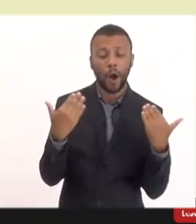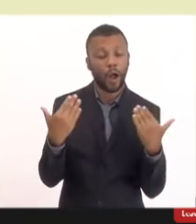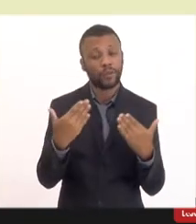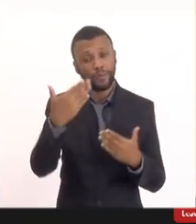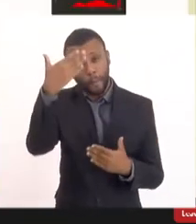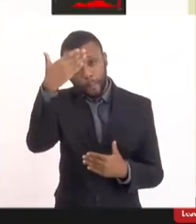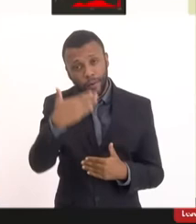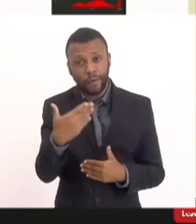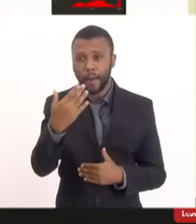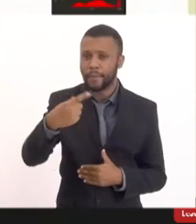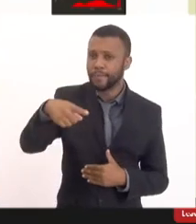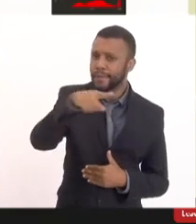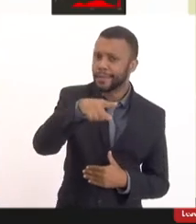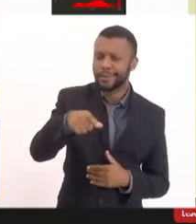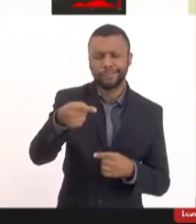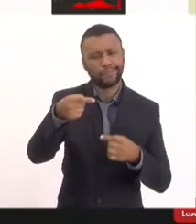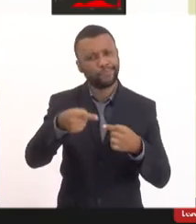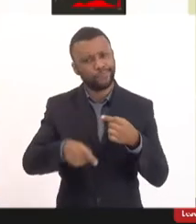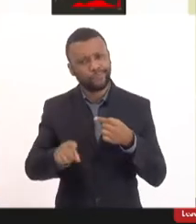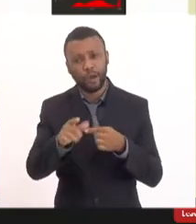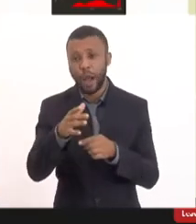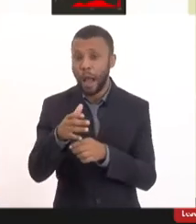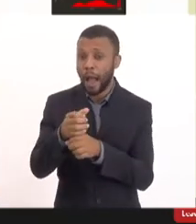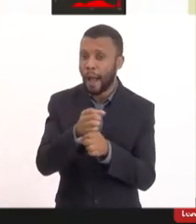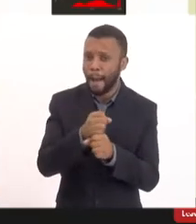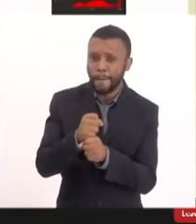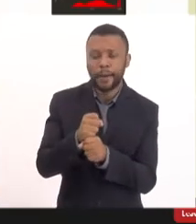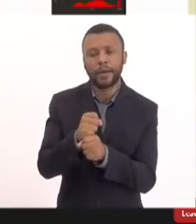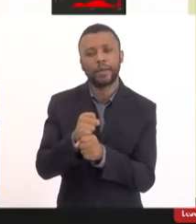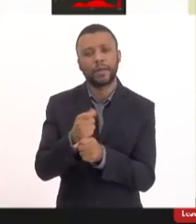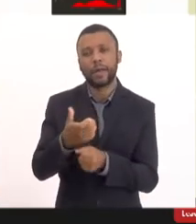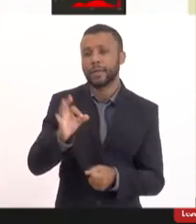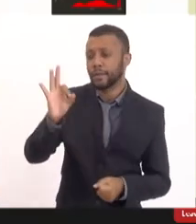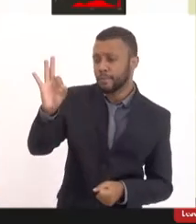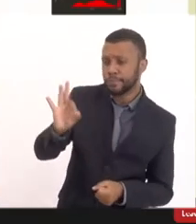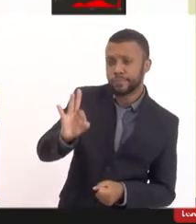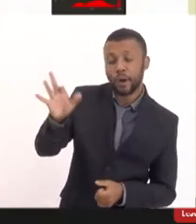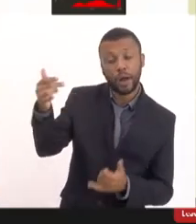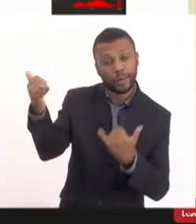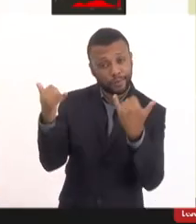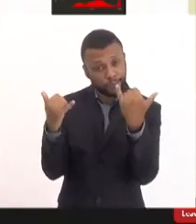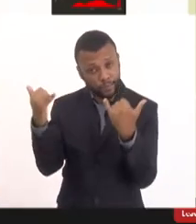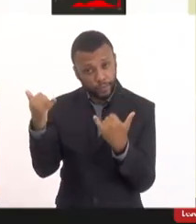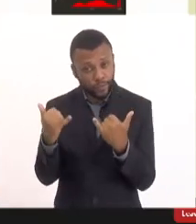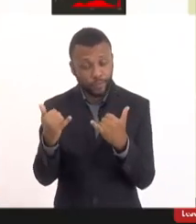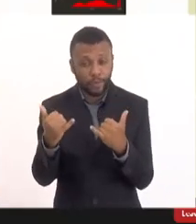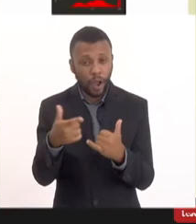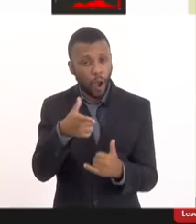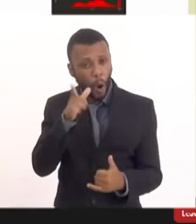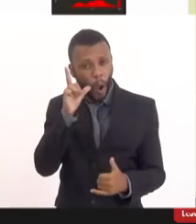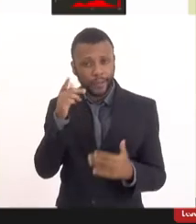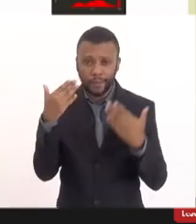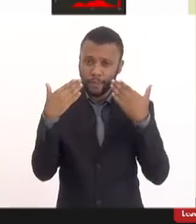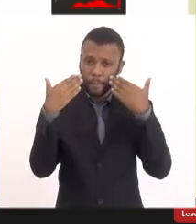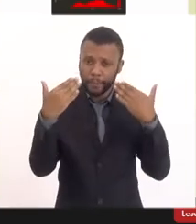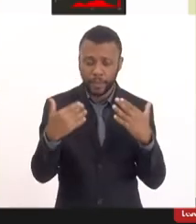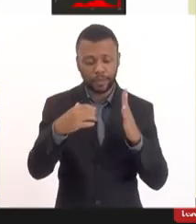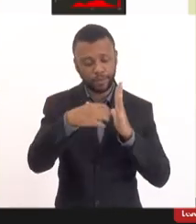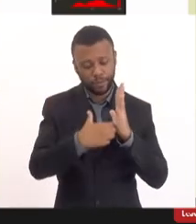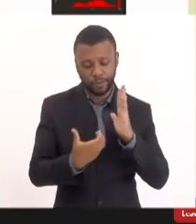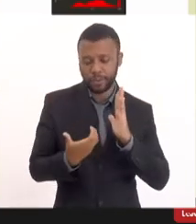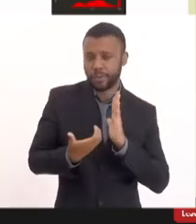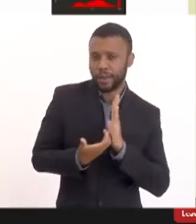assim não é assim que funciona a matemática esses números esses números foram apresentados ontem no Senado Federal